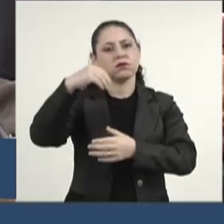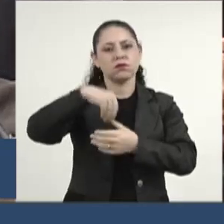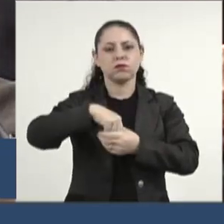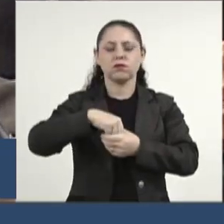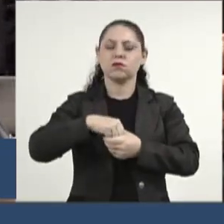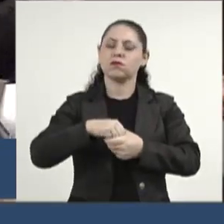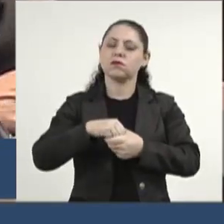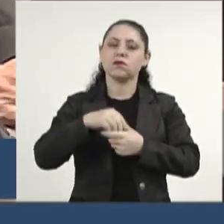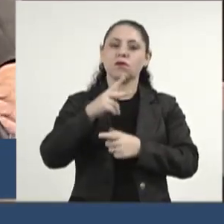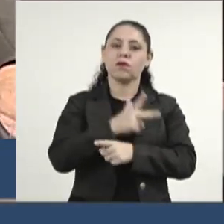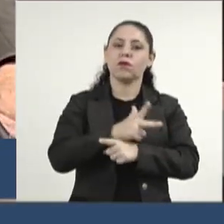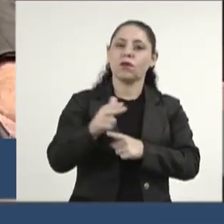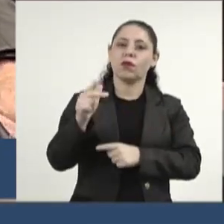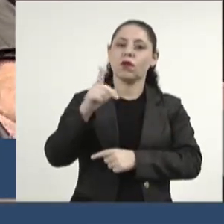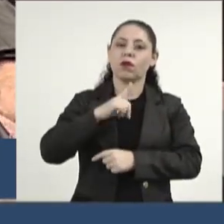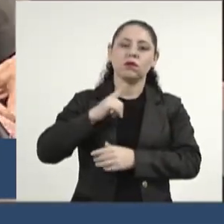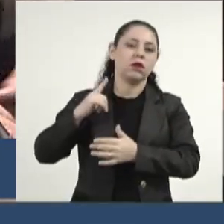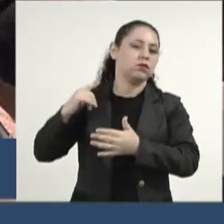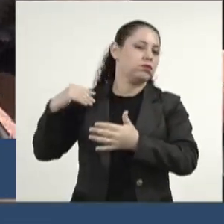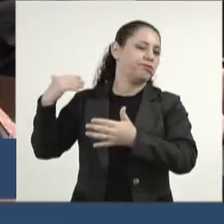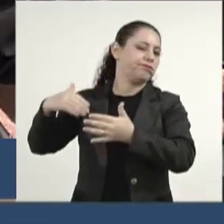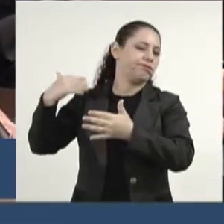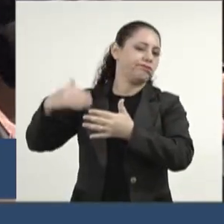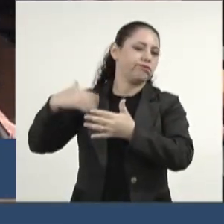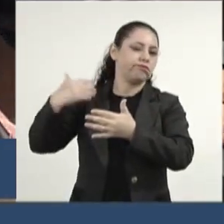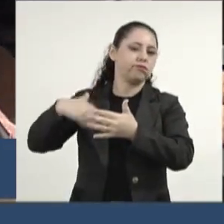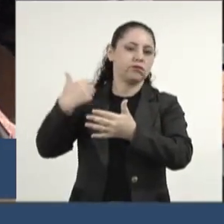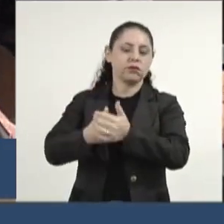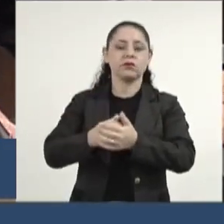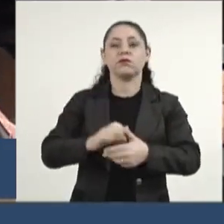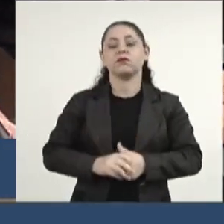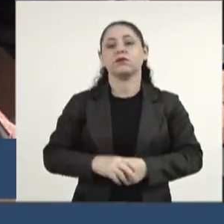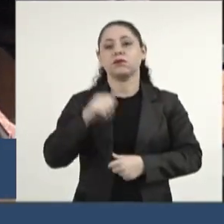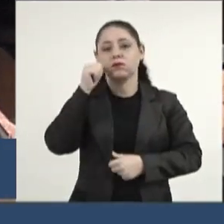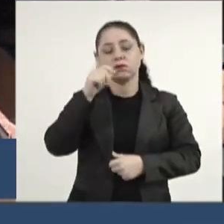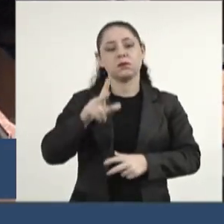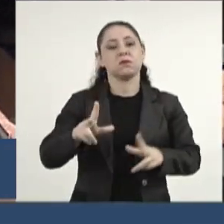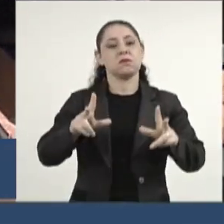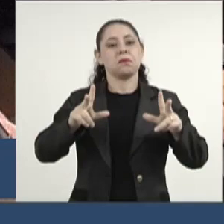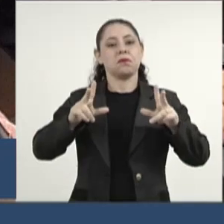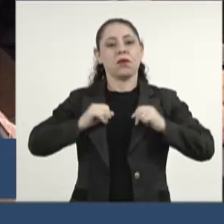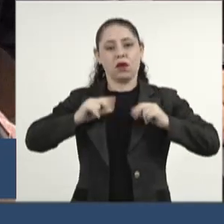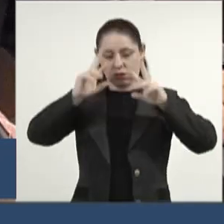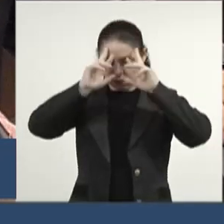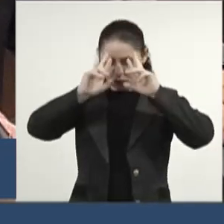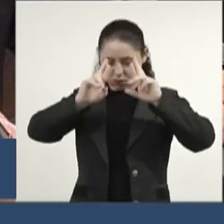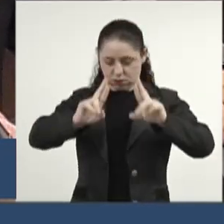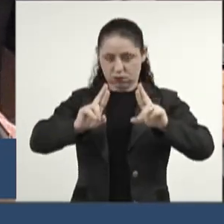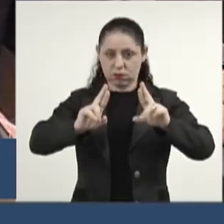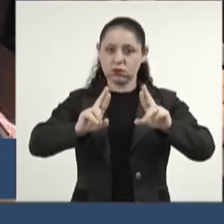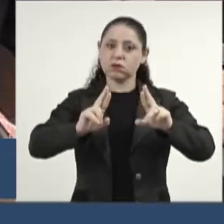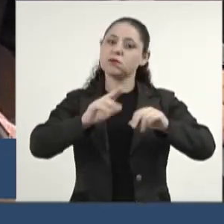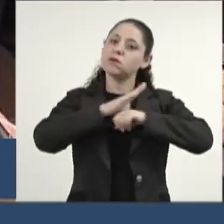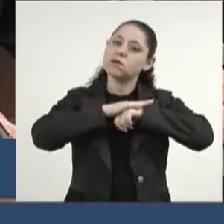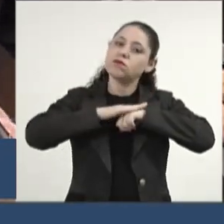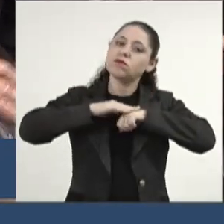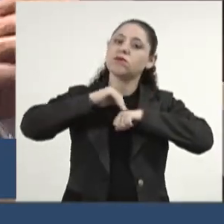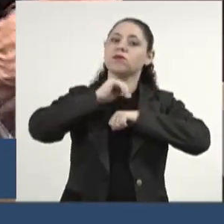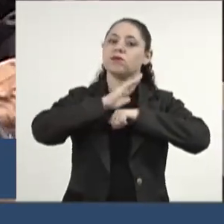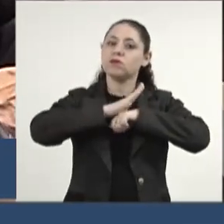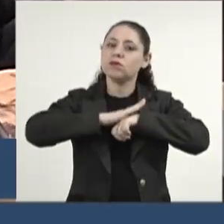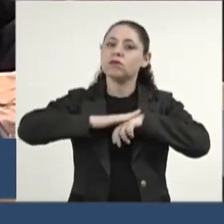conquistados ao longo do tempo. E as mulheres merecem todo o nosso respeito, todo o nosso carinho.